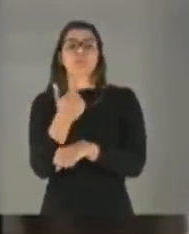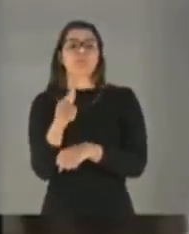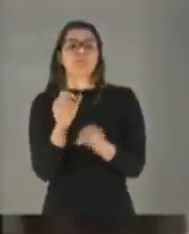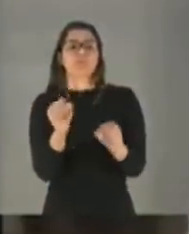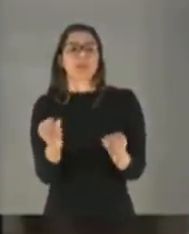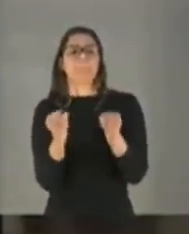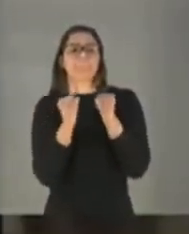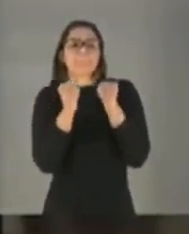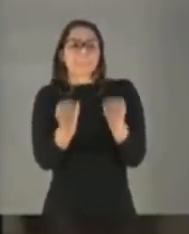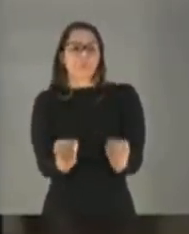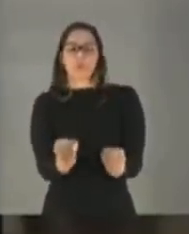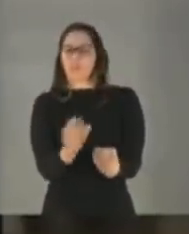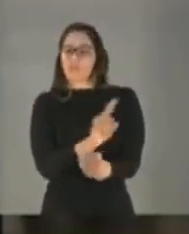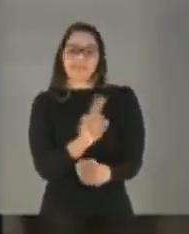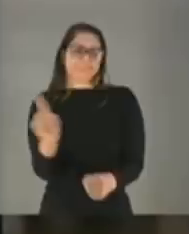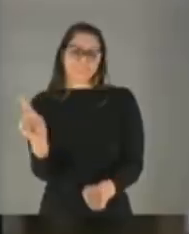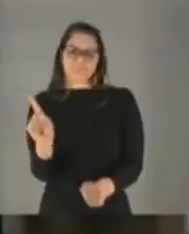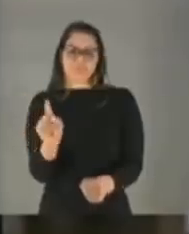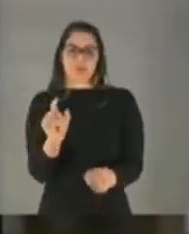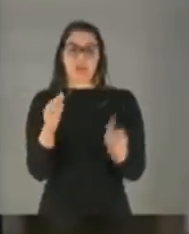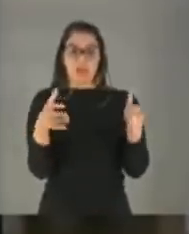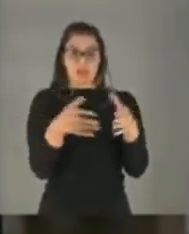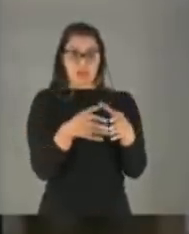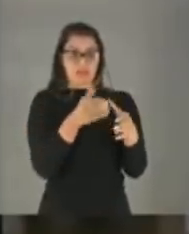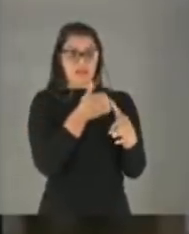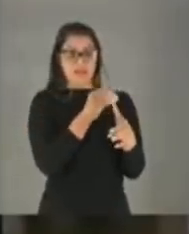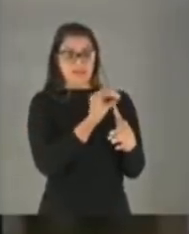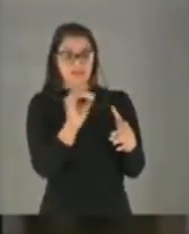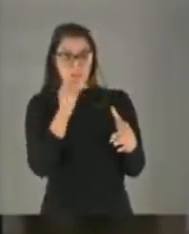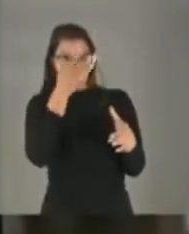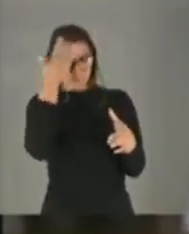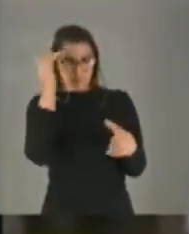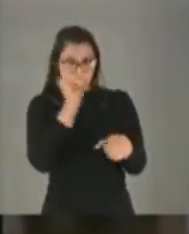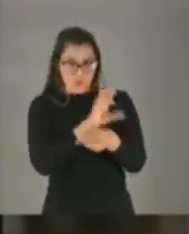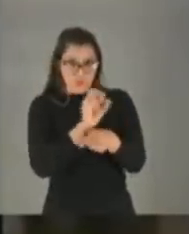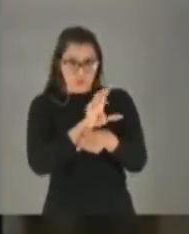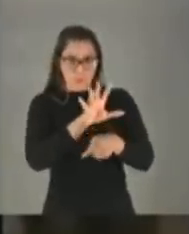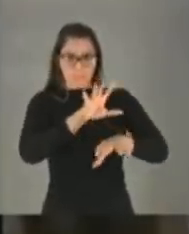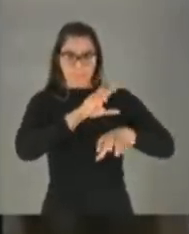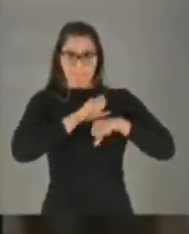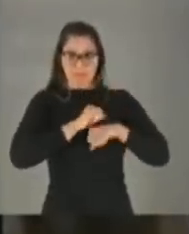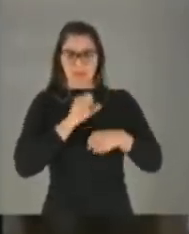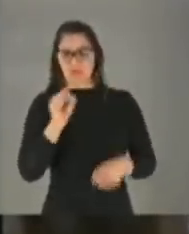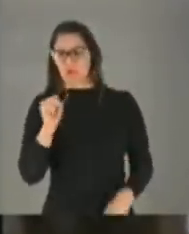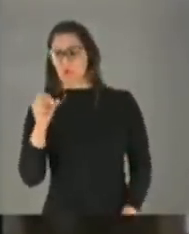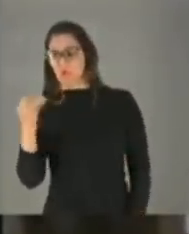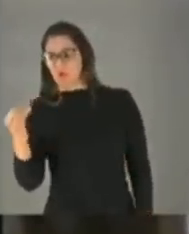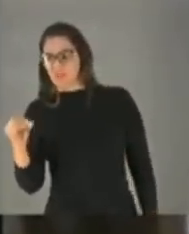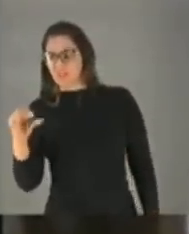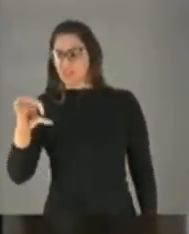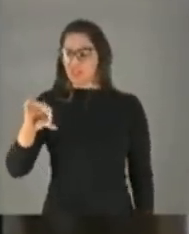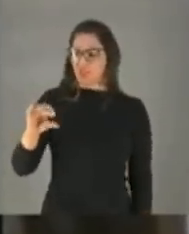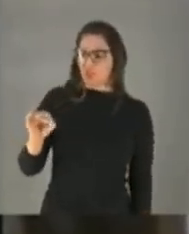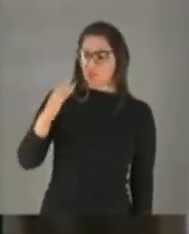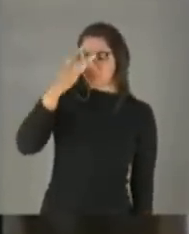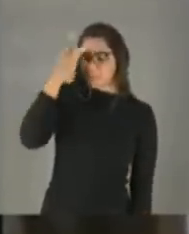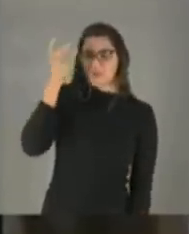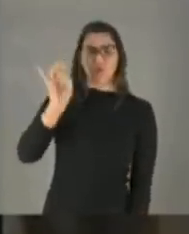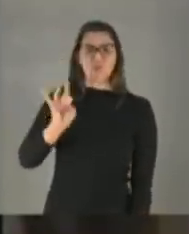De cada 100 pessoas que pegam o vírus, 80, 90 pessoas têm um resfriadinho de nada.